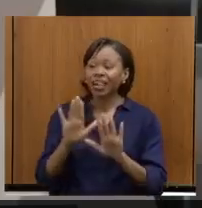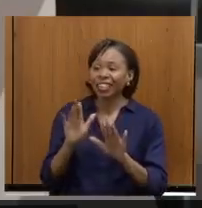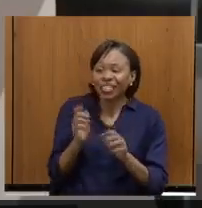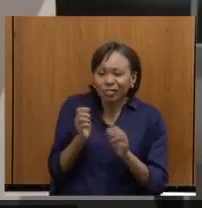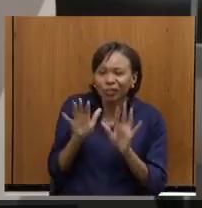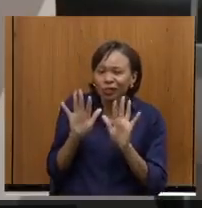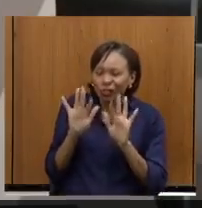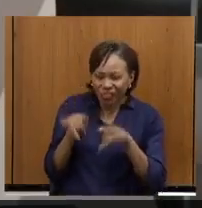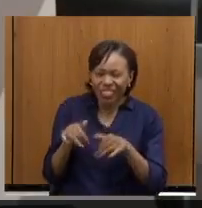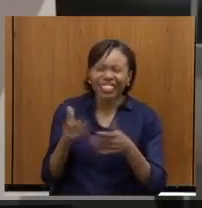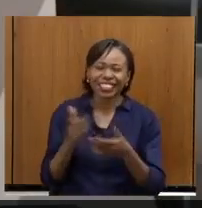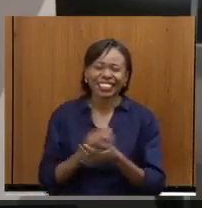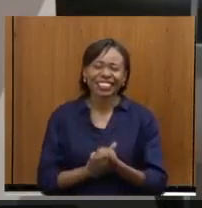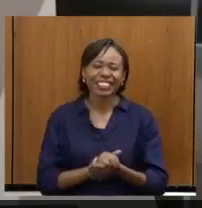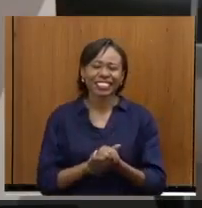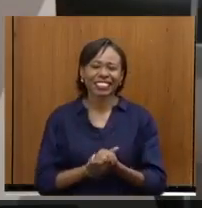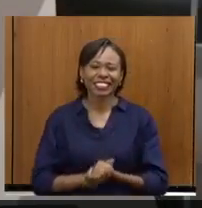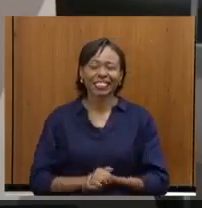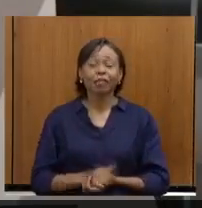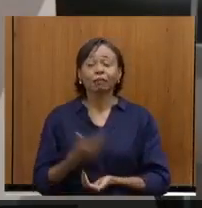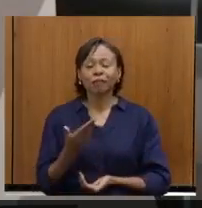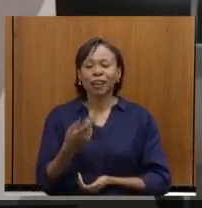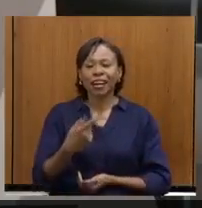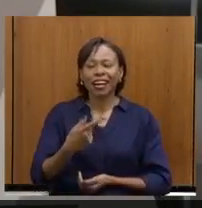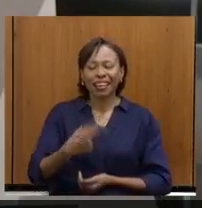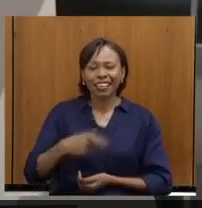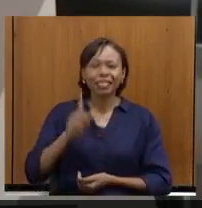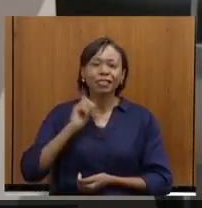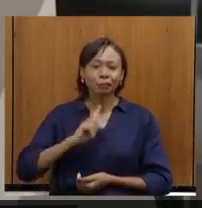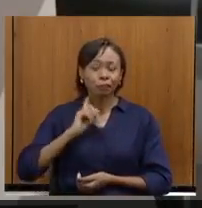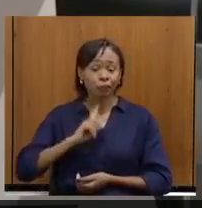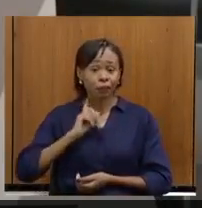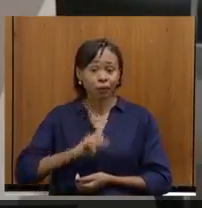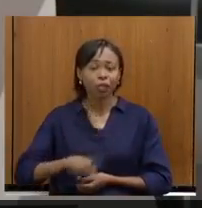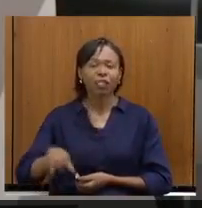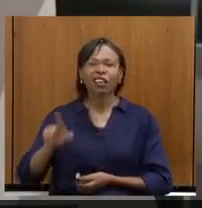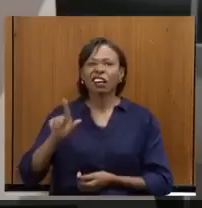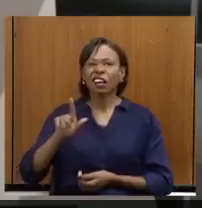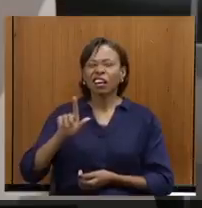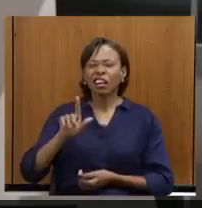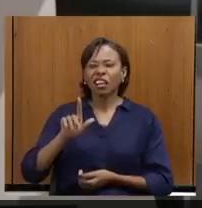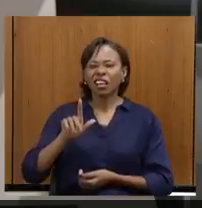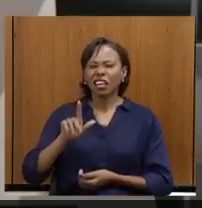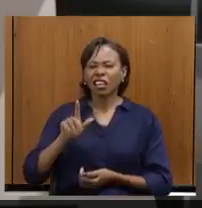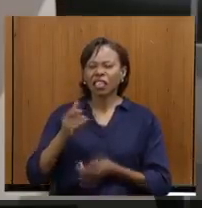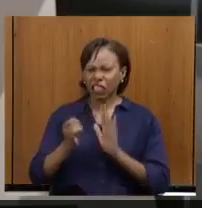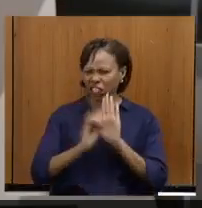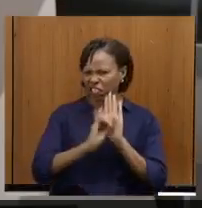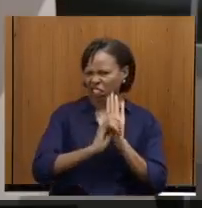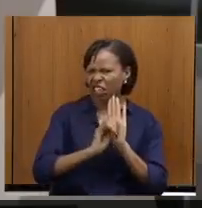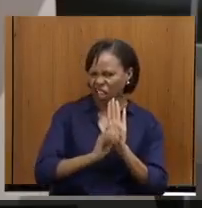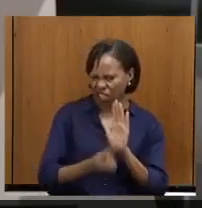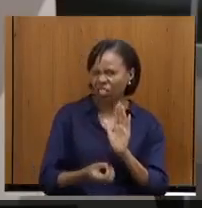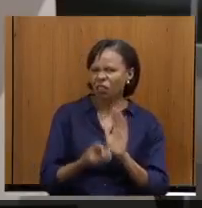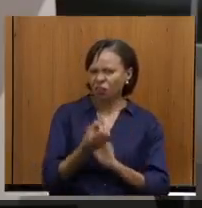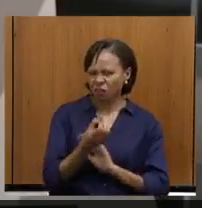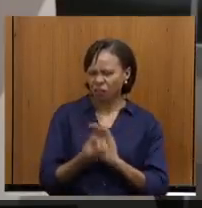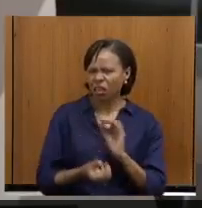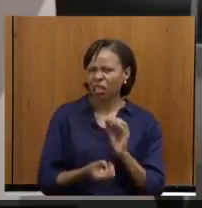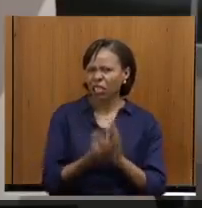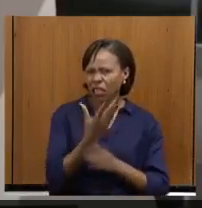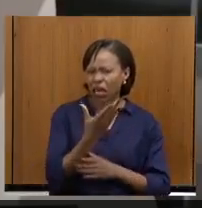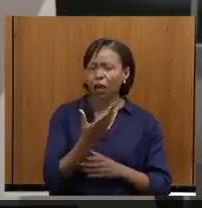terminando. Então, internacionalização de Minas, a Embaixada de Luxemburgo, nós vamos fazer editais para levar os artistas